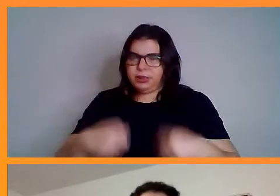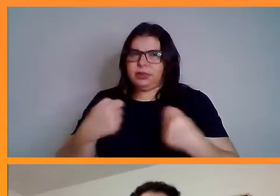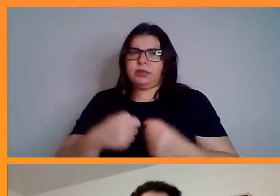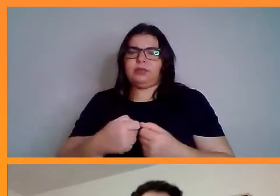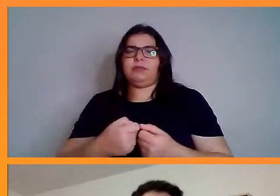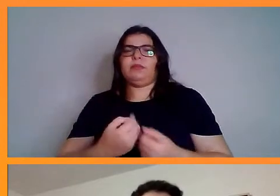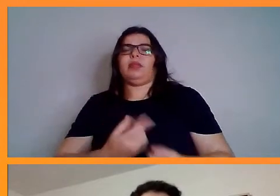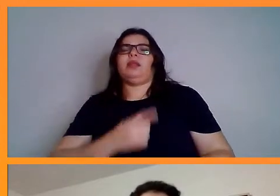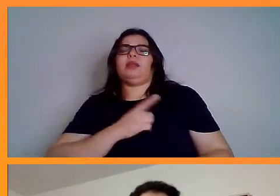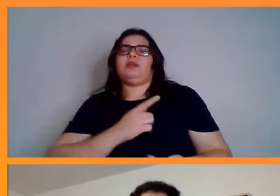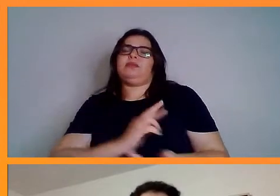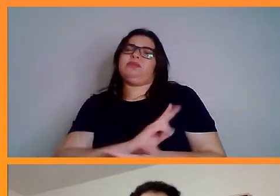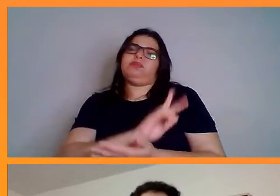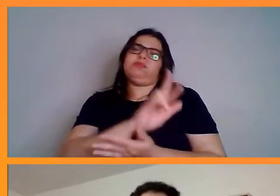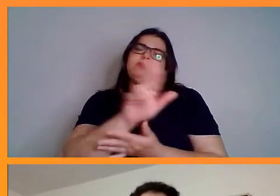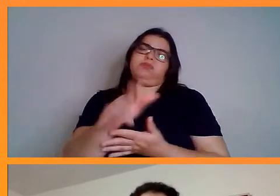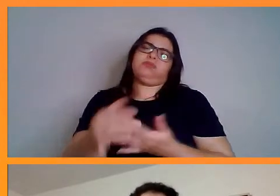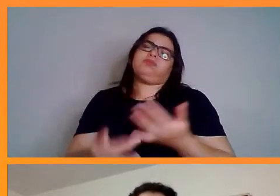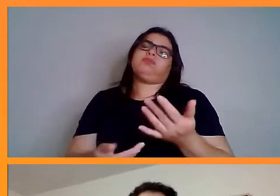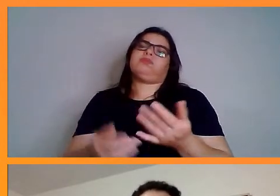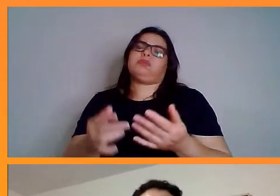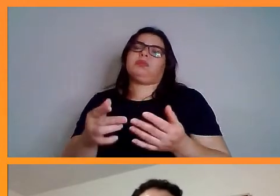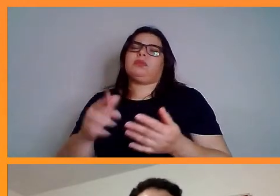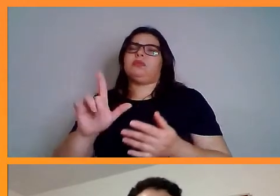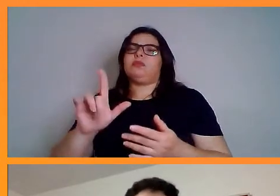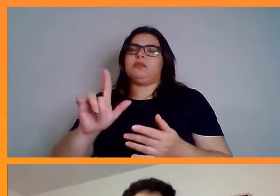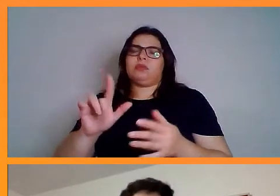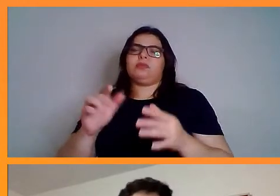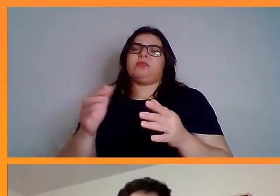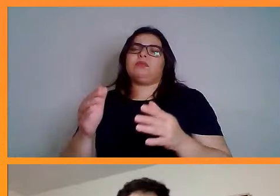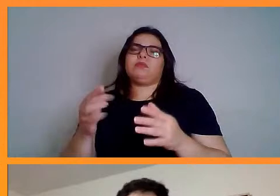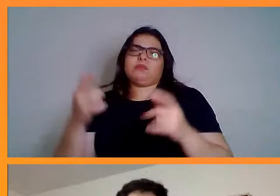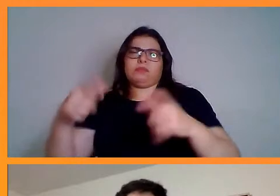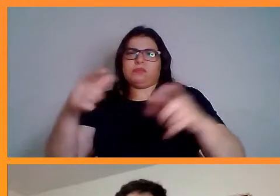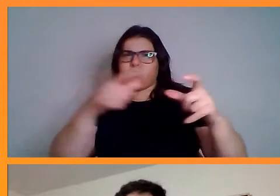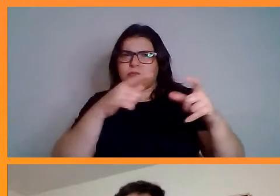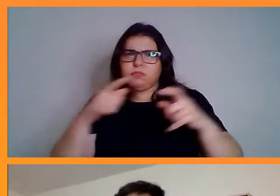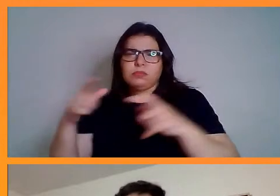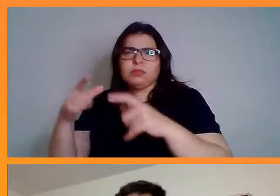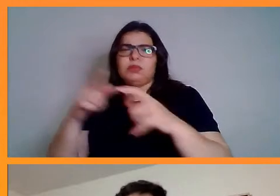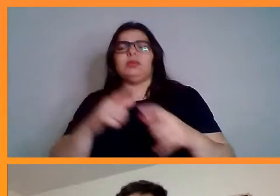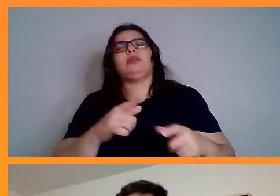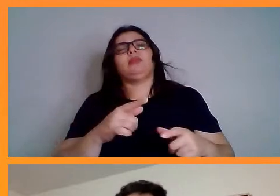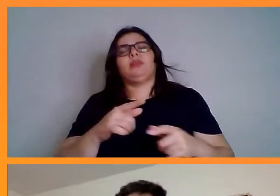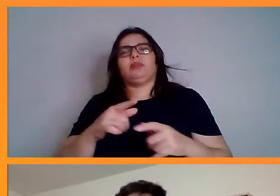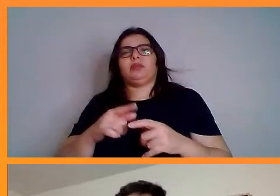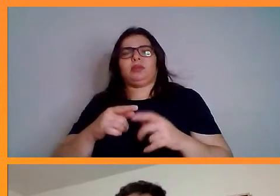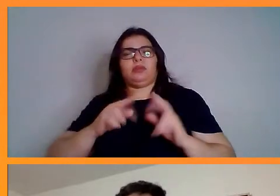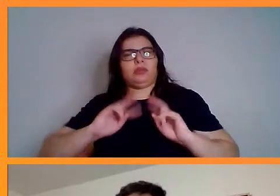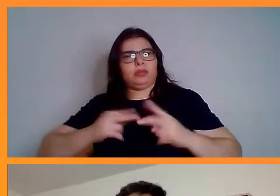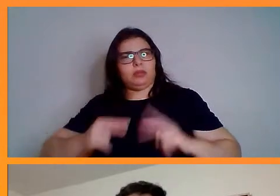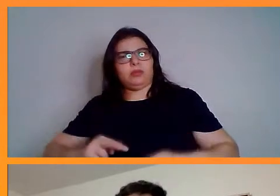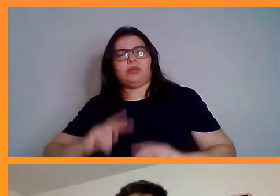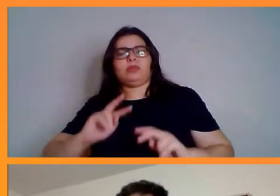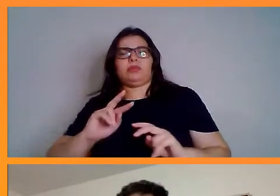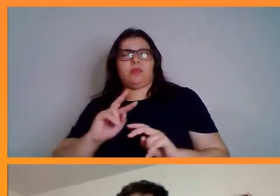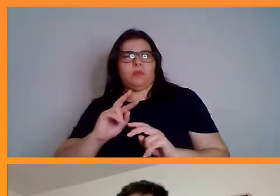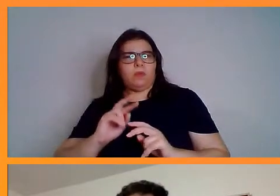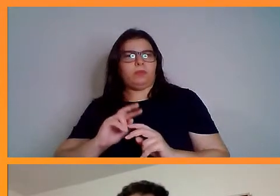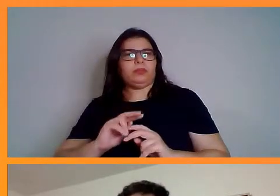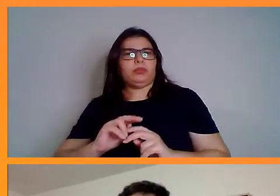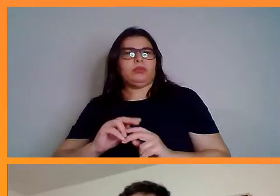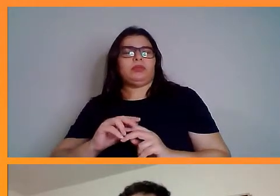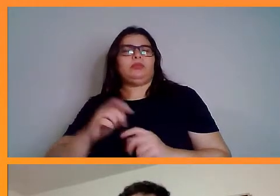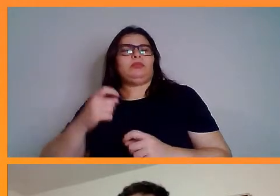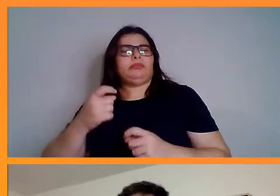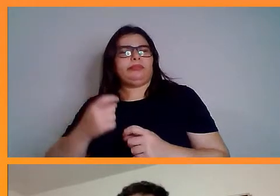reprodução humana, que não deixa de ser uma empresa, né. Então, o laboratório de reprodução humana, o que que ele faz? Ele